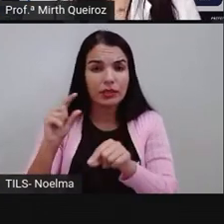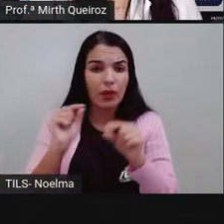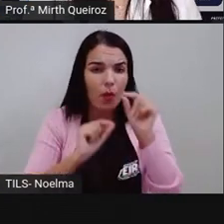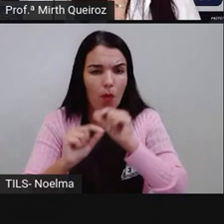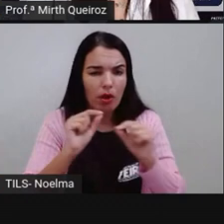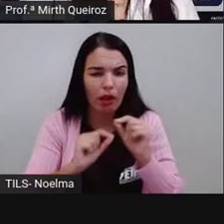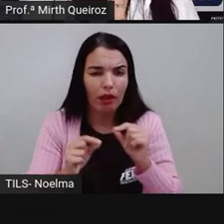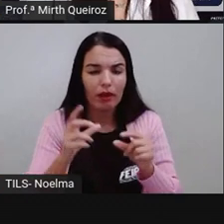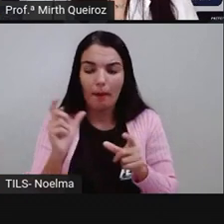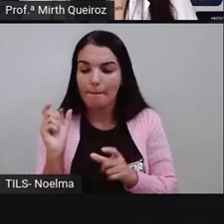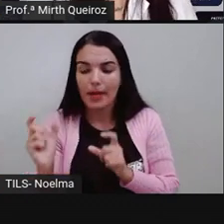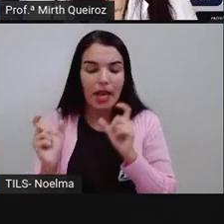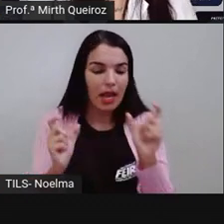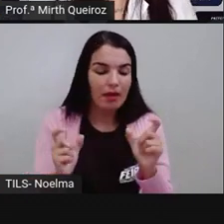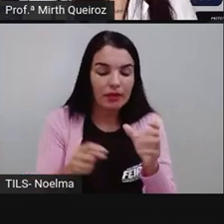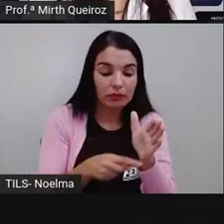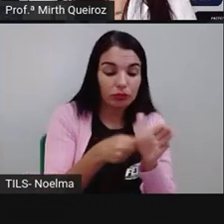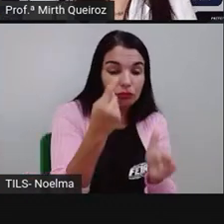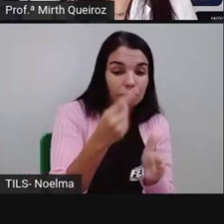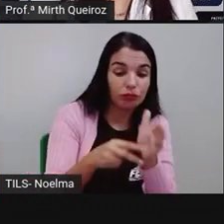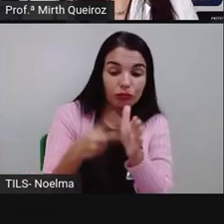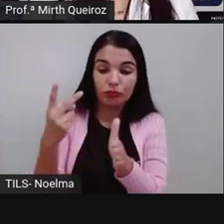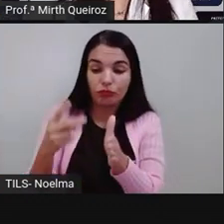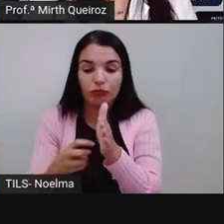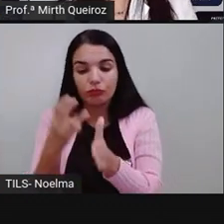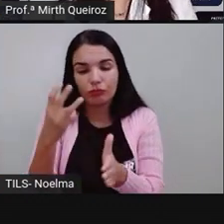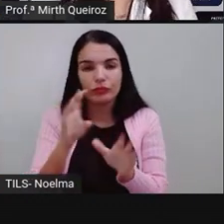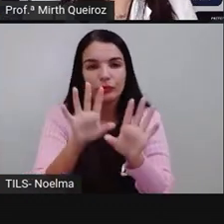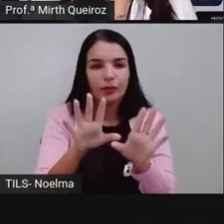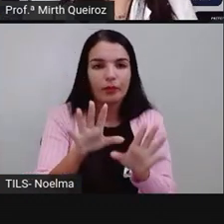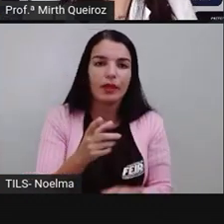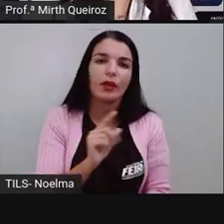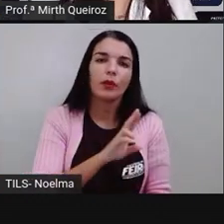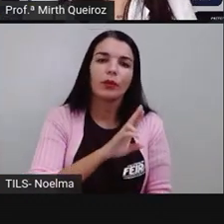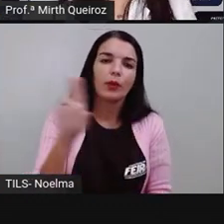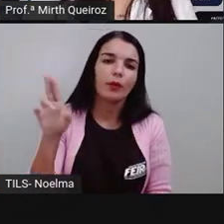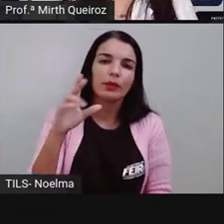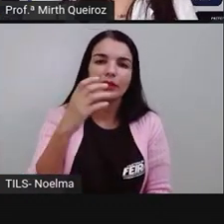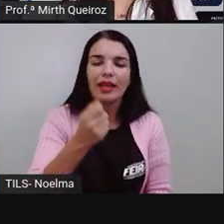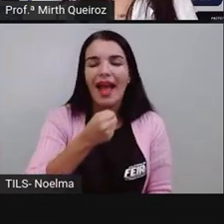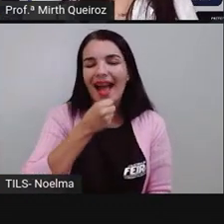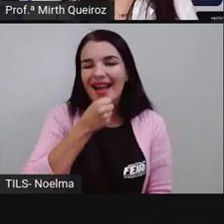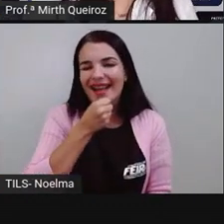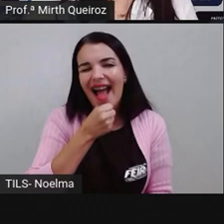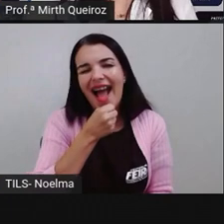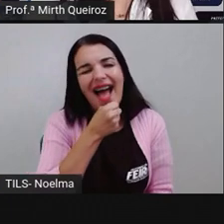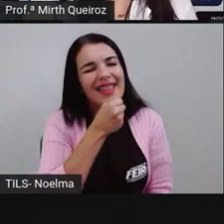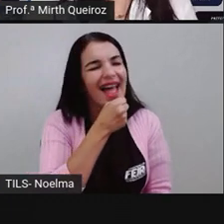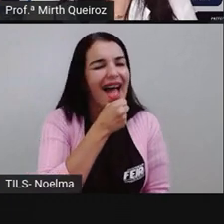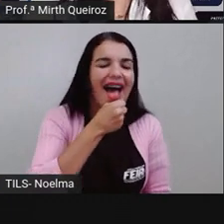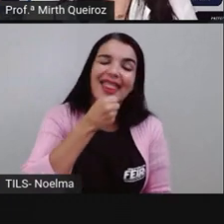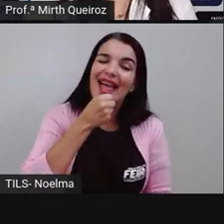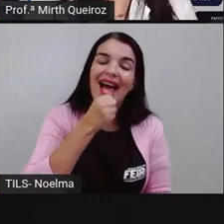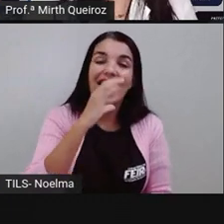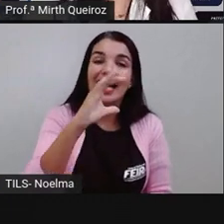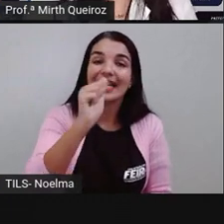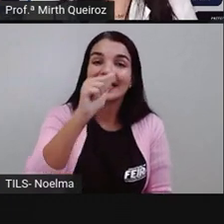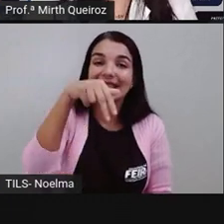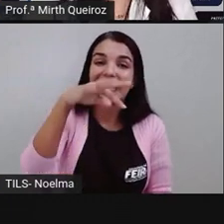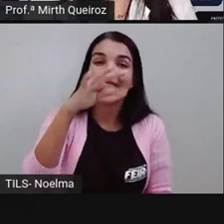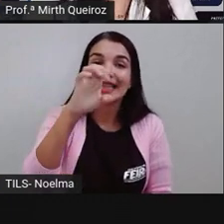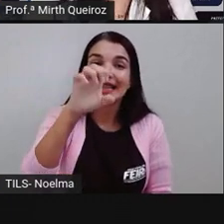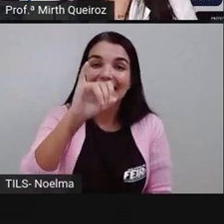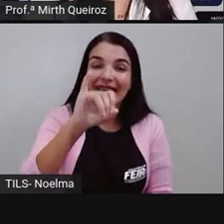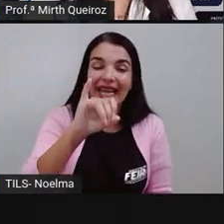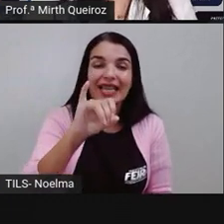acordo com as conjugações. Olha só. Cantei. Cantei é do verbo cantar. Cantar